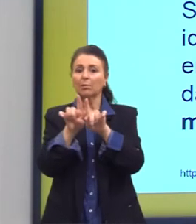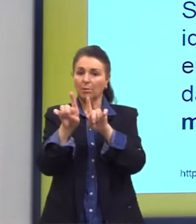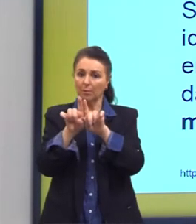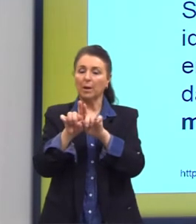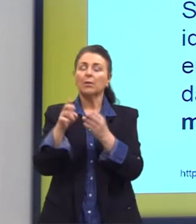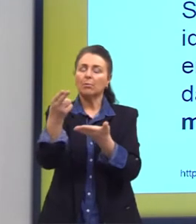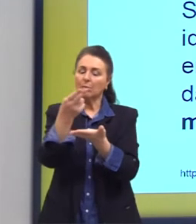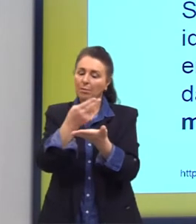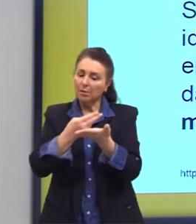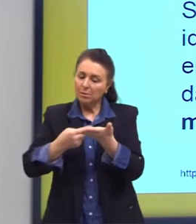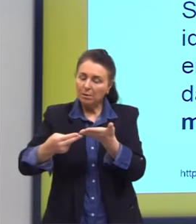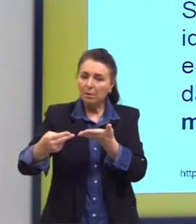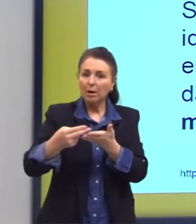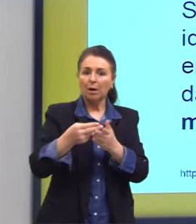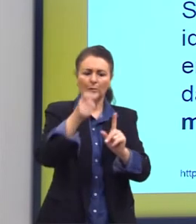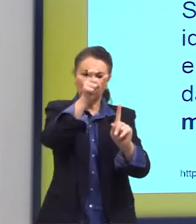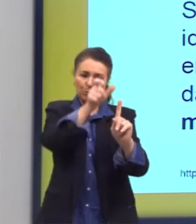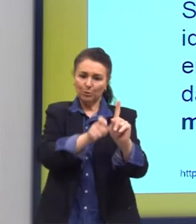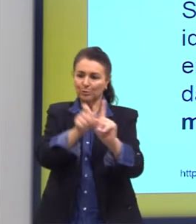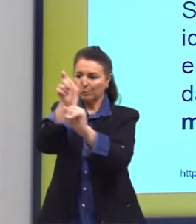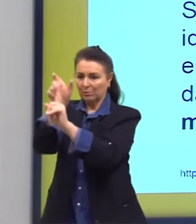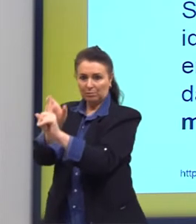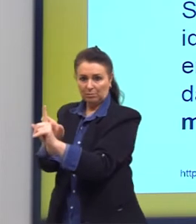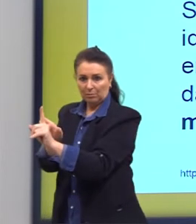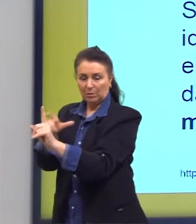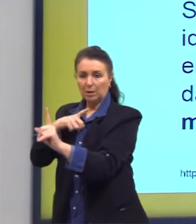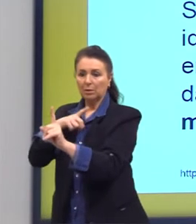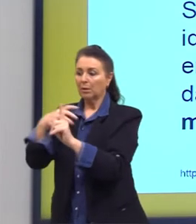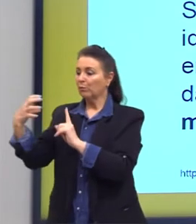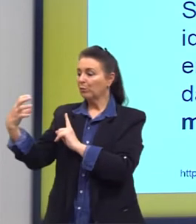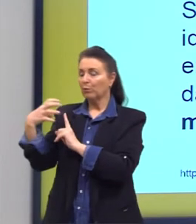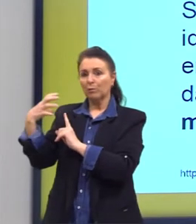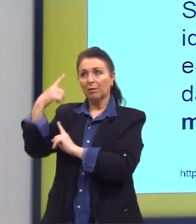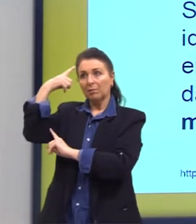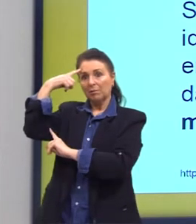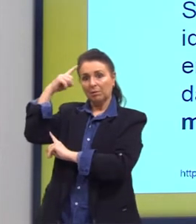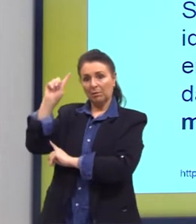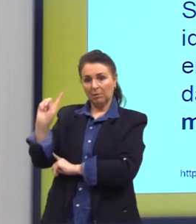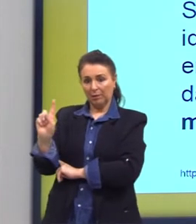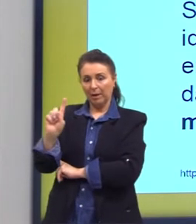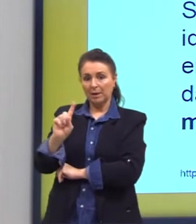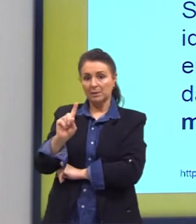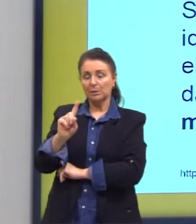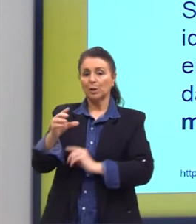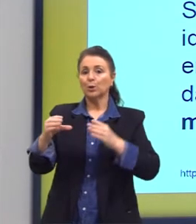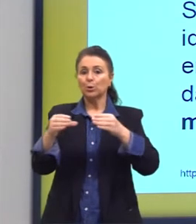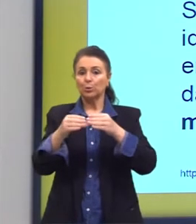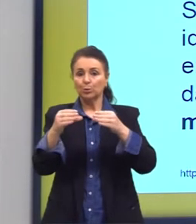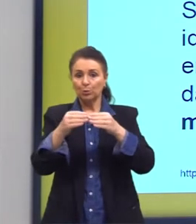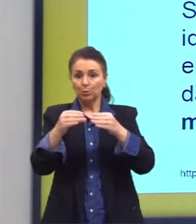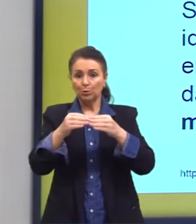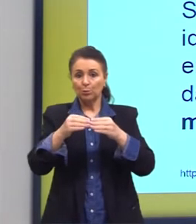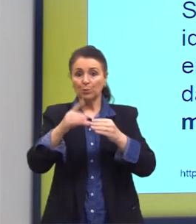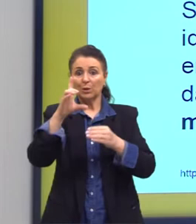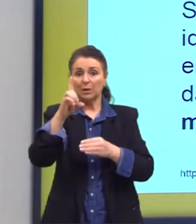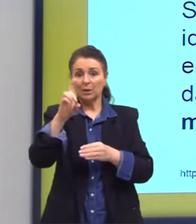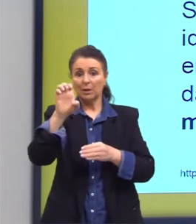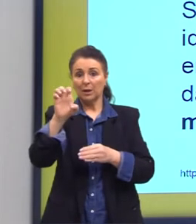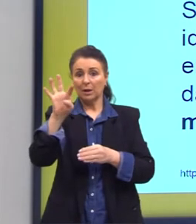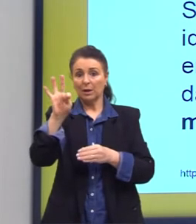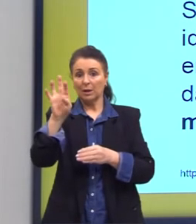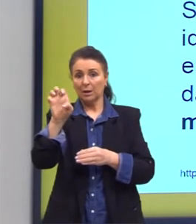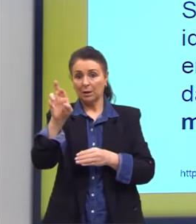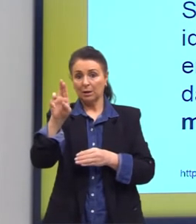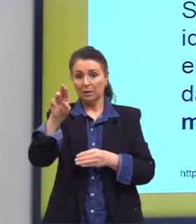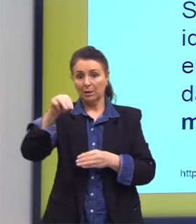também desenhava suas personagens. Ele teve influência das ideias deterministas de Polite Taini, que